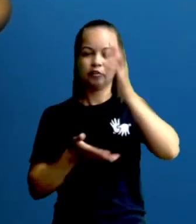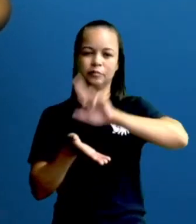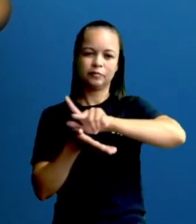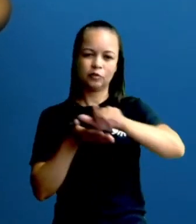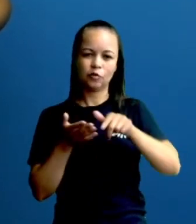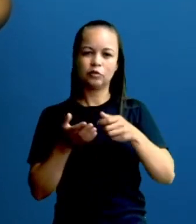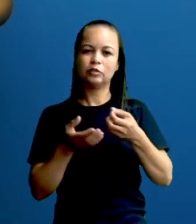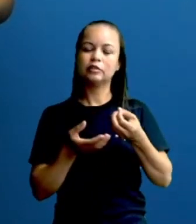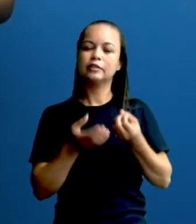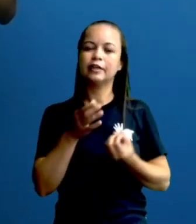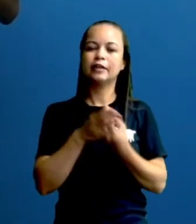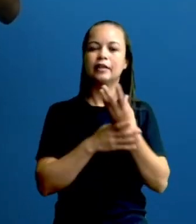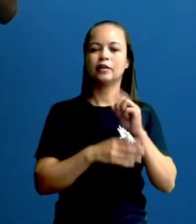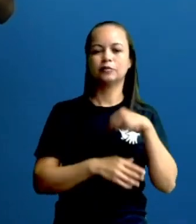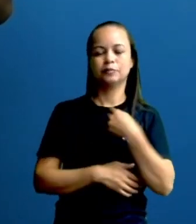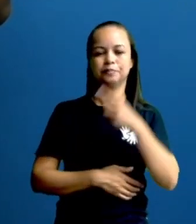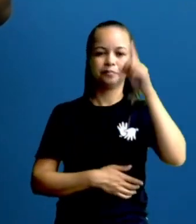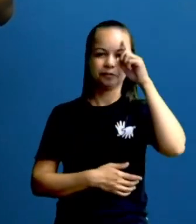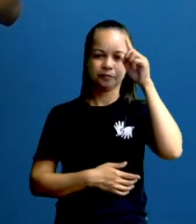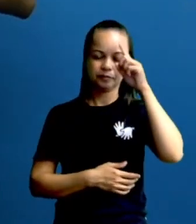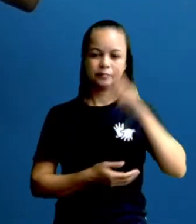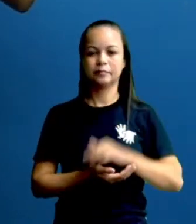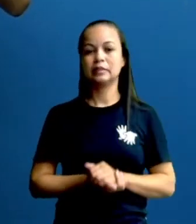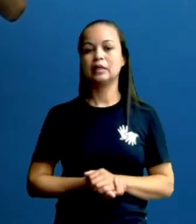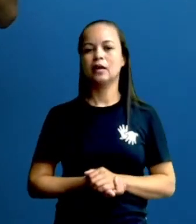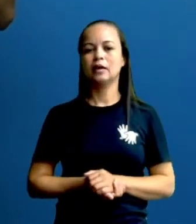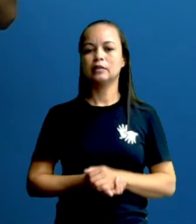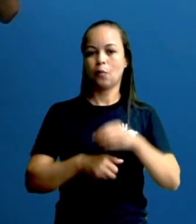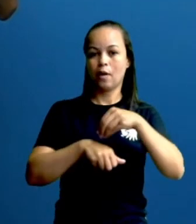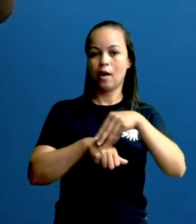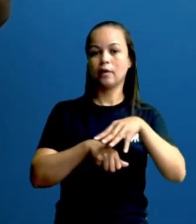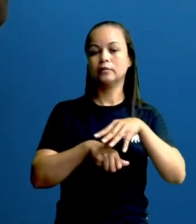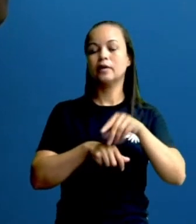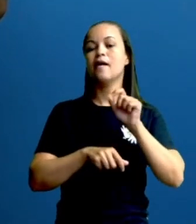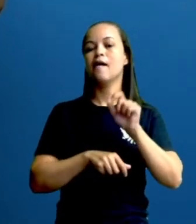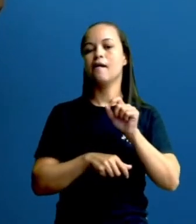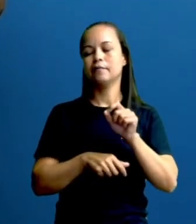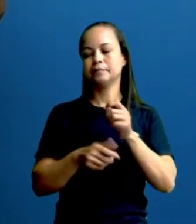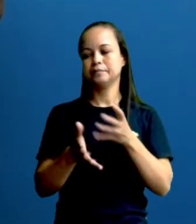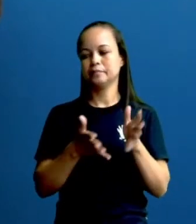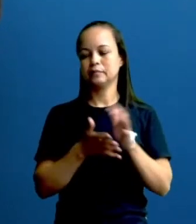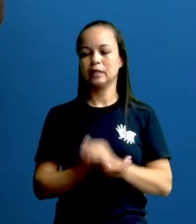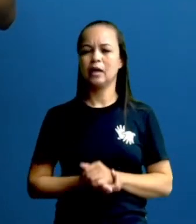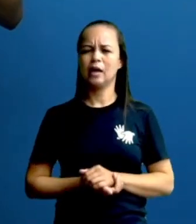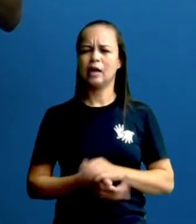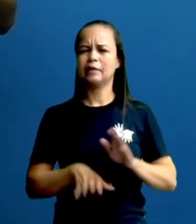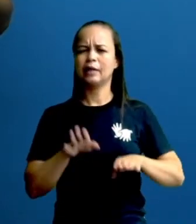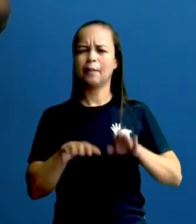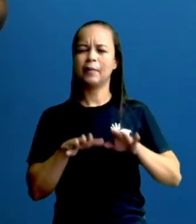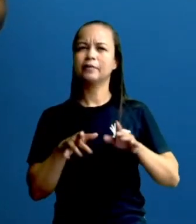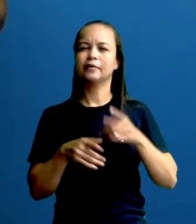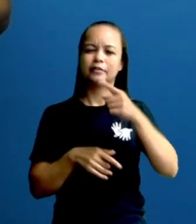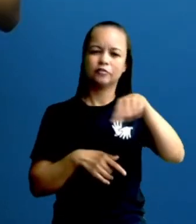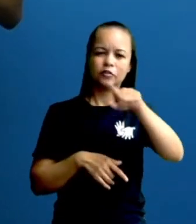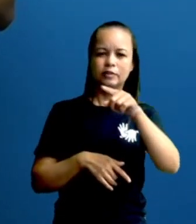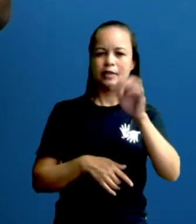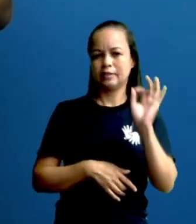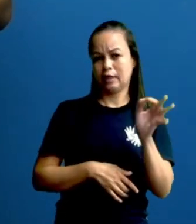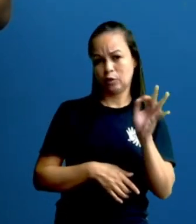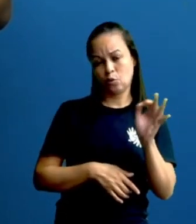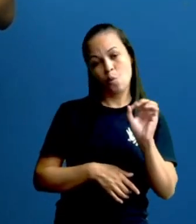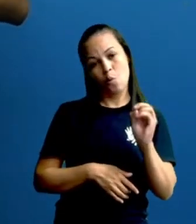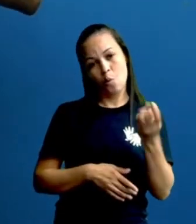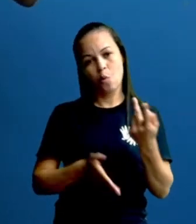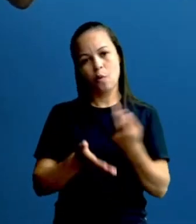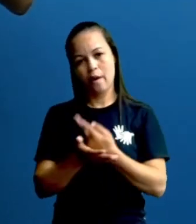nosso dia a dia. Então, a dica é, gente, independente se você em casa acertou ou errou a